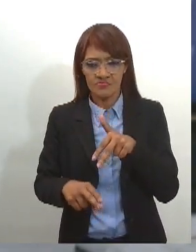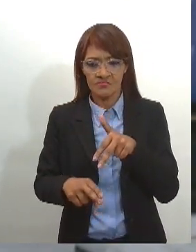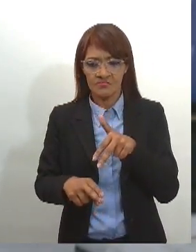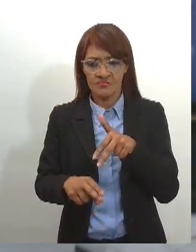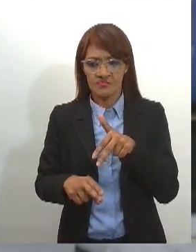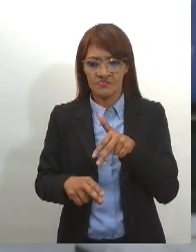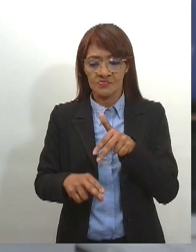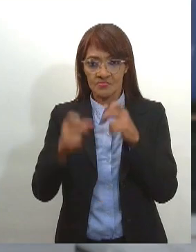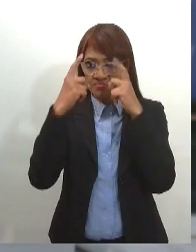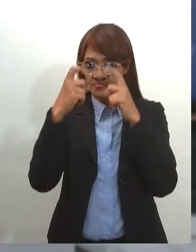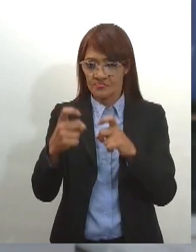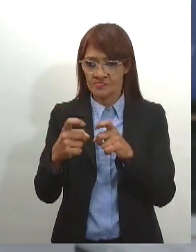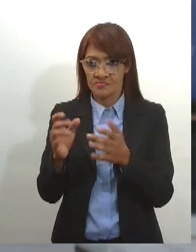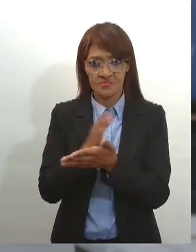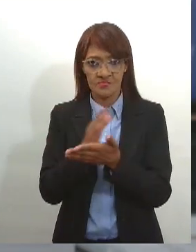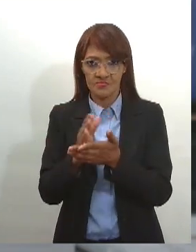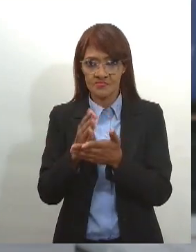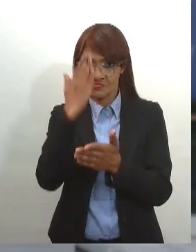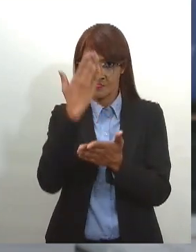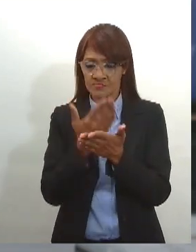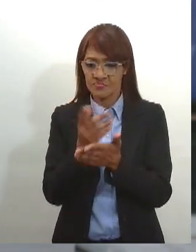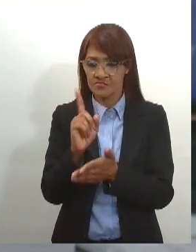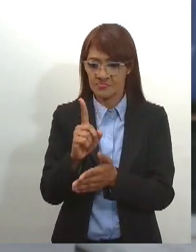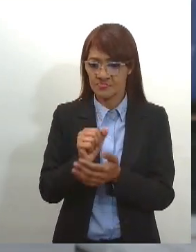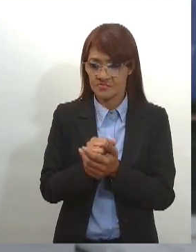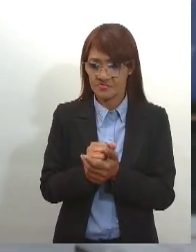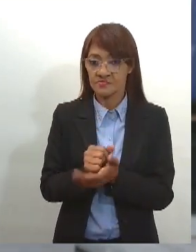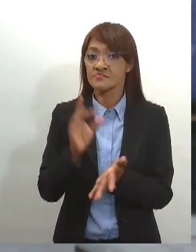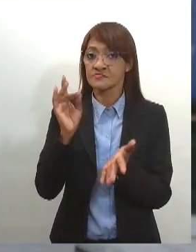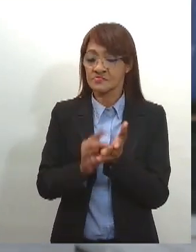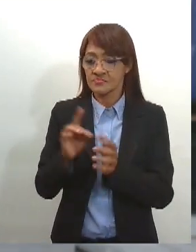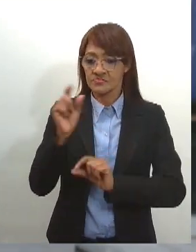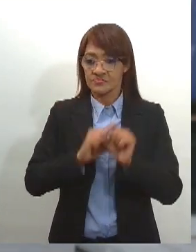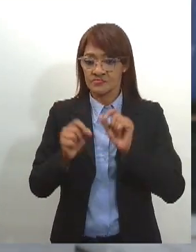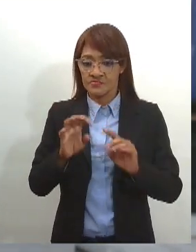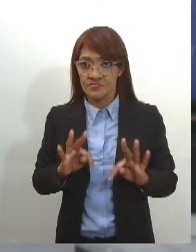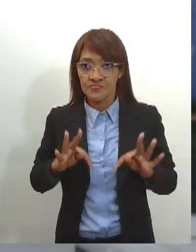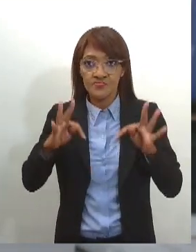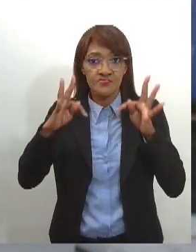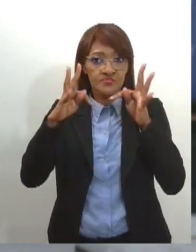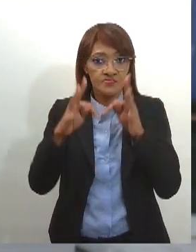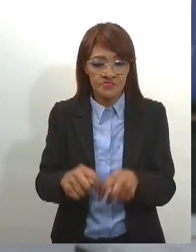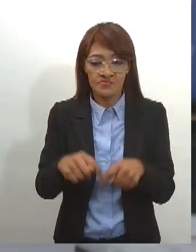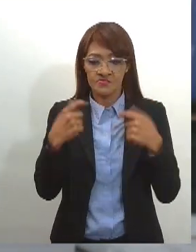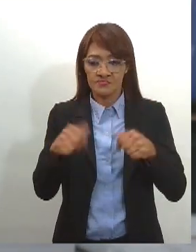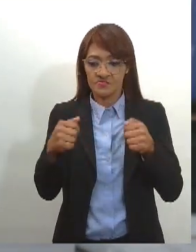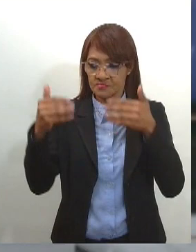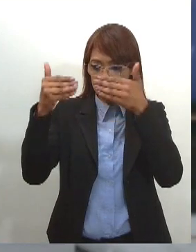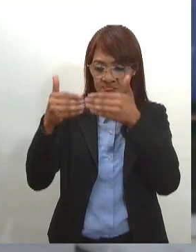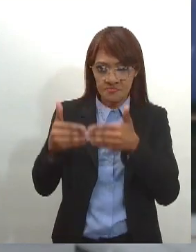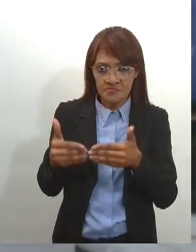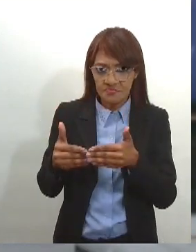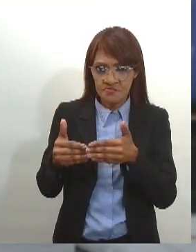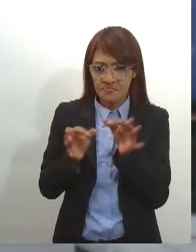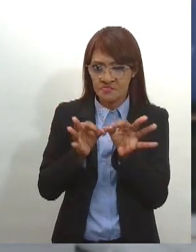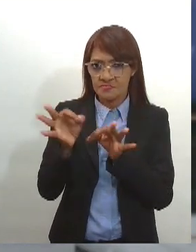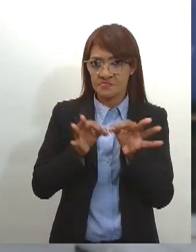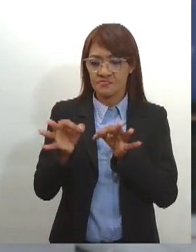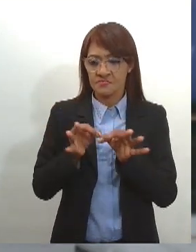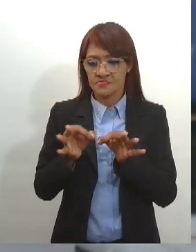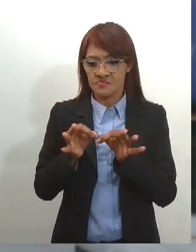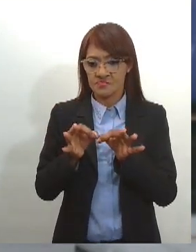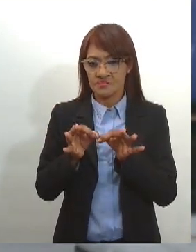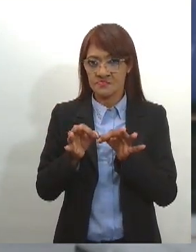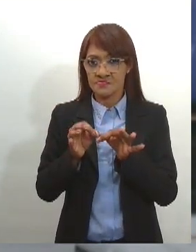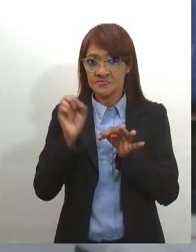acreditam. Na verdade, é uma grande engrenagem que todas as peças precisam funcionar de forma concatenada. Qualquer peça dessa que imperre,